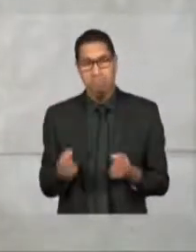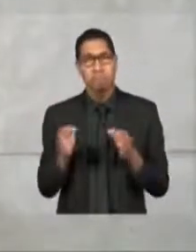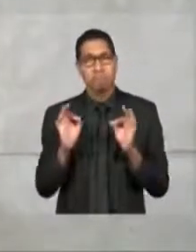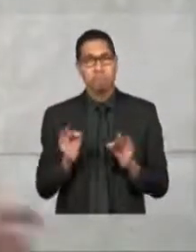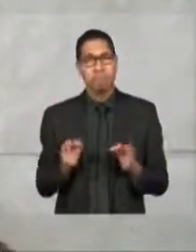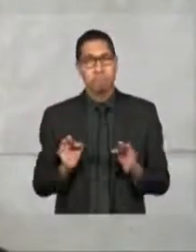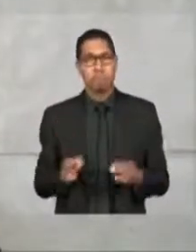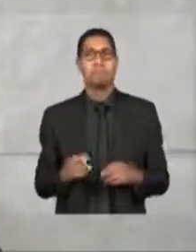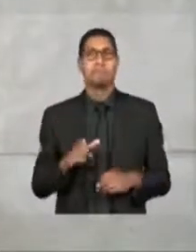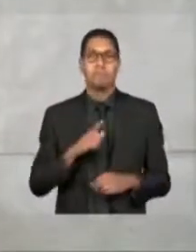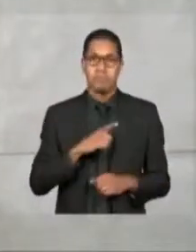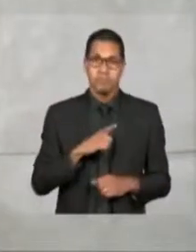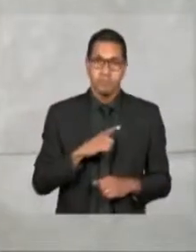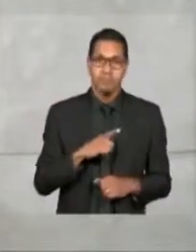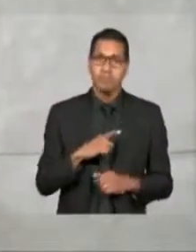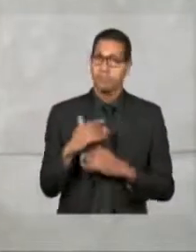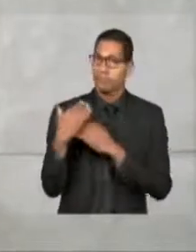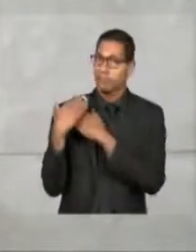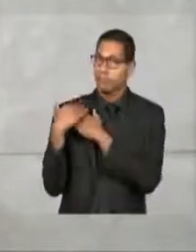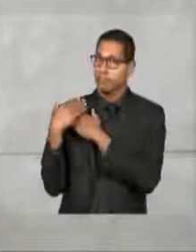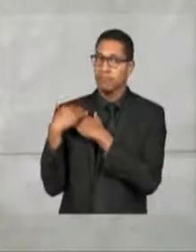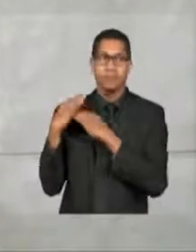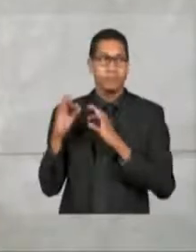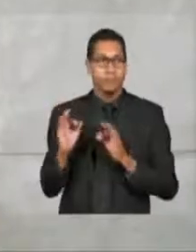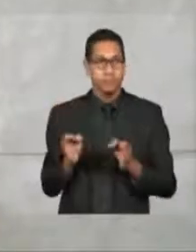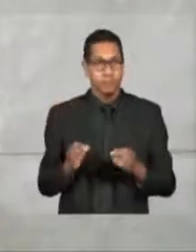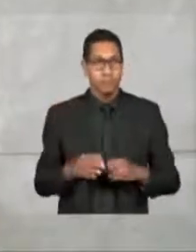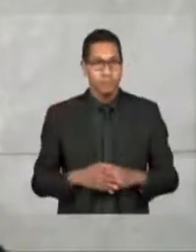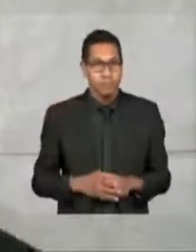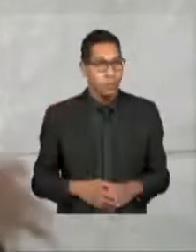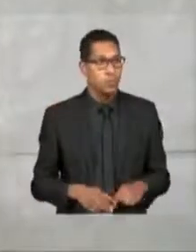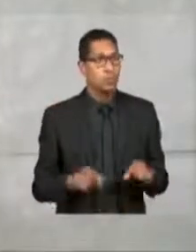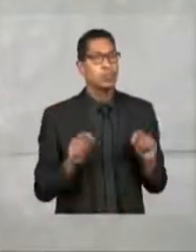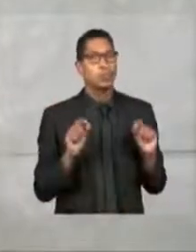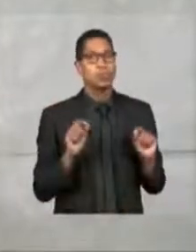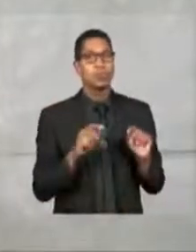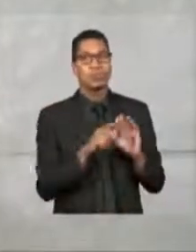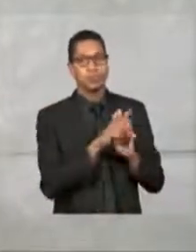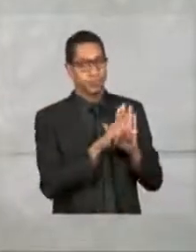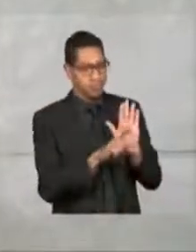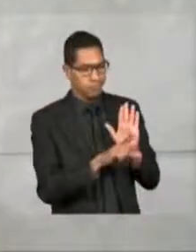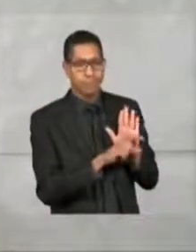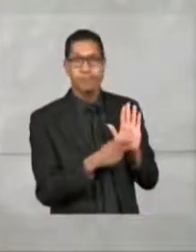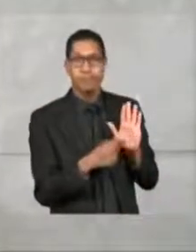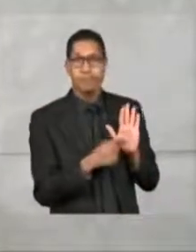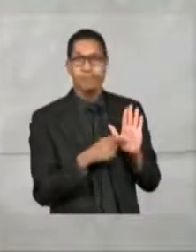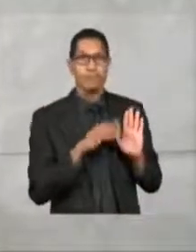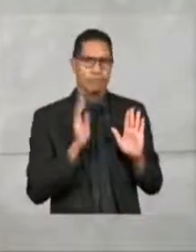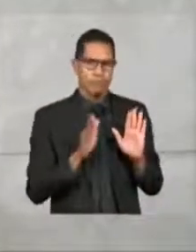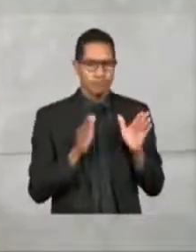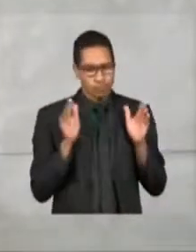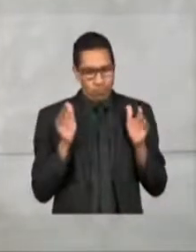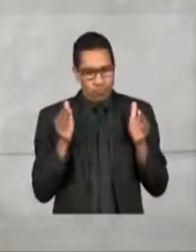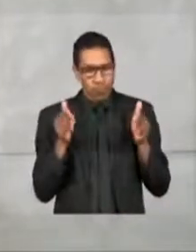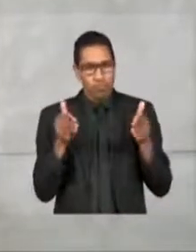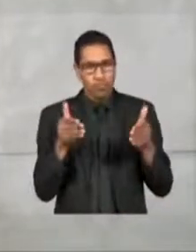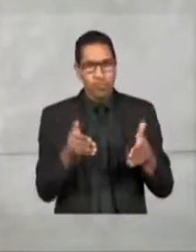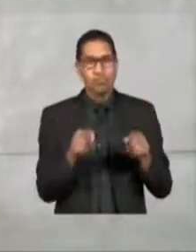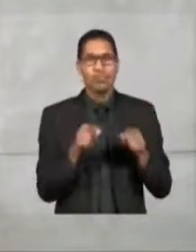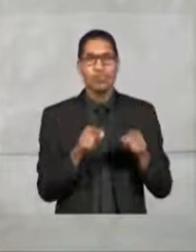É muito grande essa responsabilidade. E o projeto trabalhou nesse sentido.